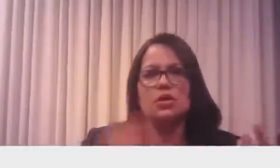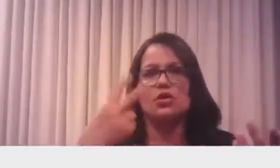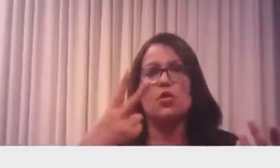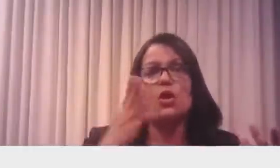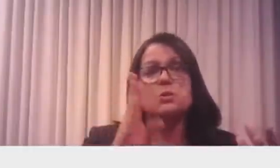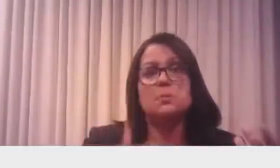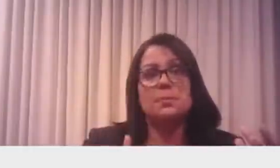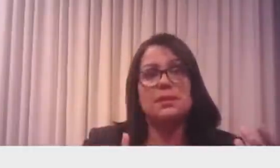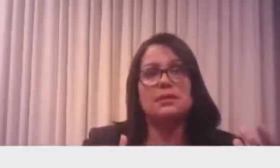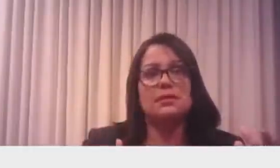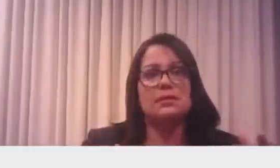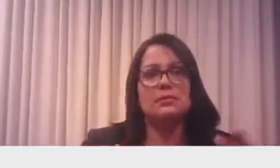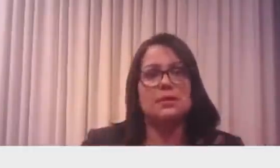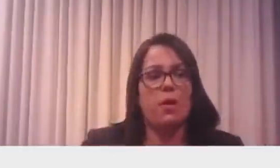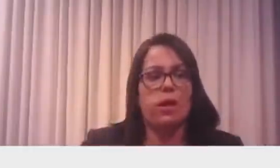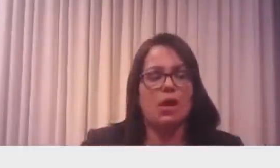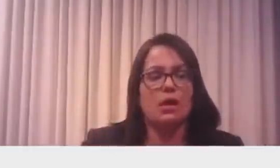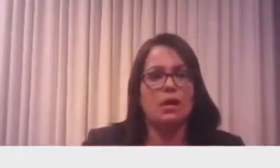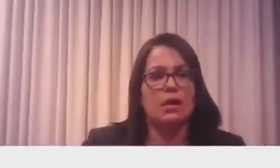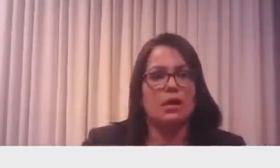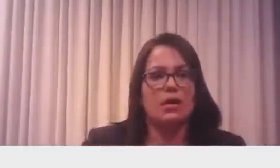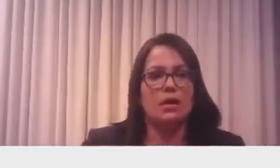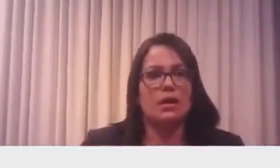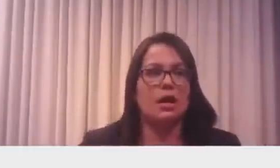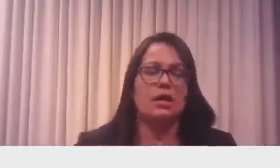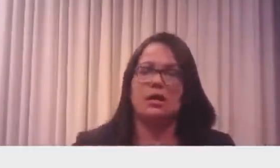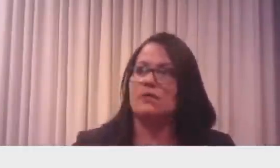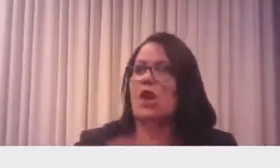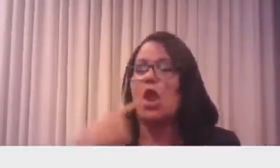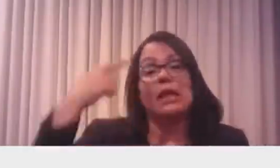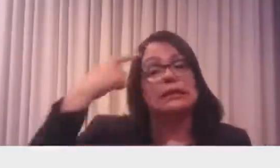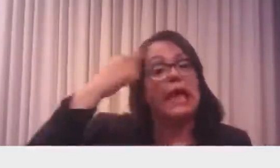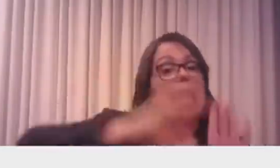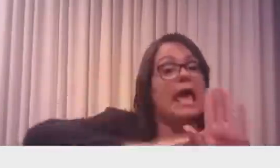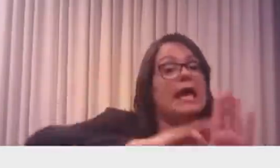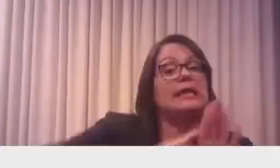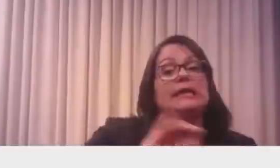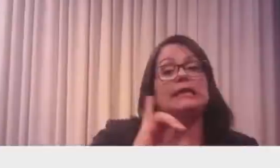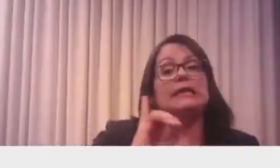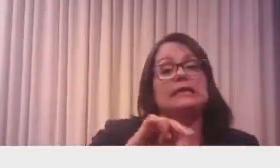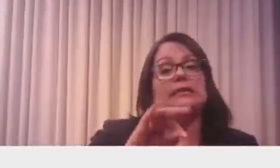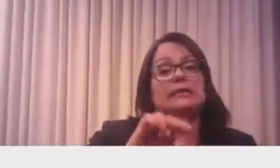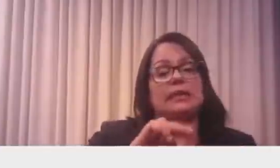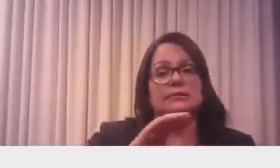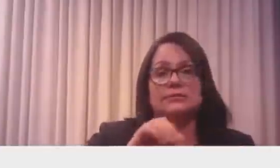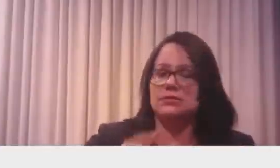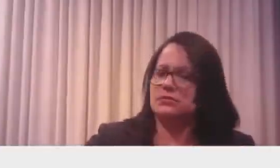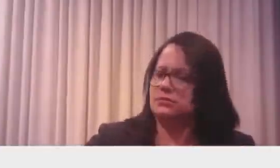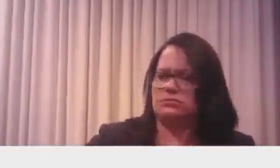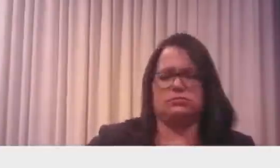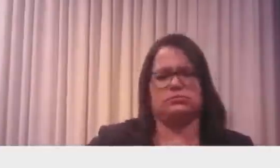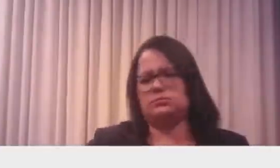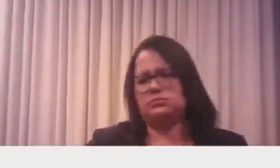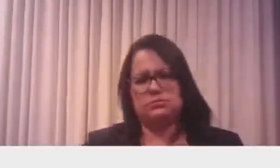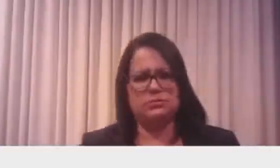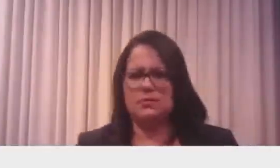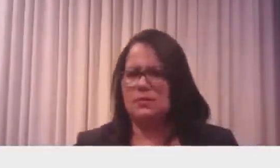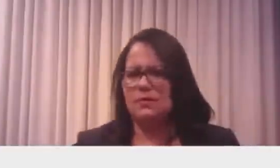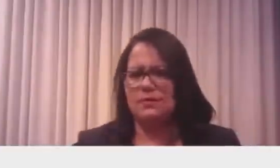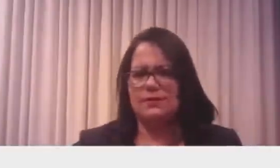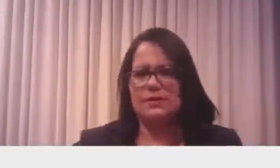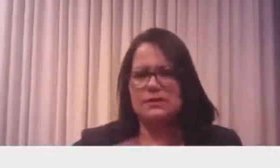de reais em propina. Ah, ele tinha intenção. Olha, procurar a gente, quem quer que seja, para vender